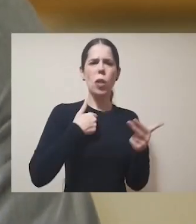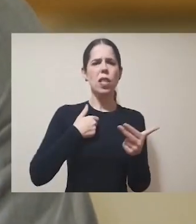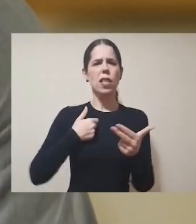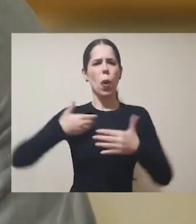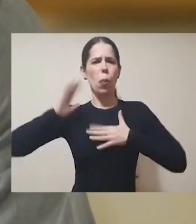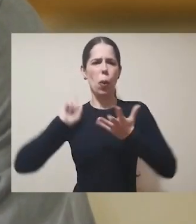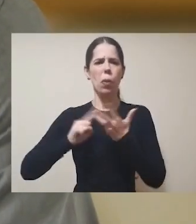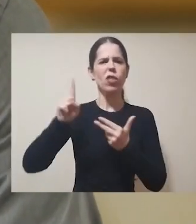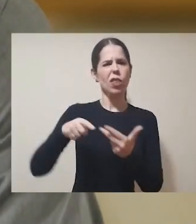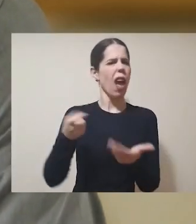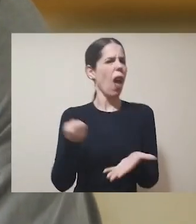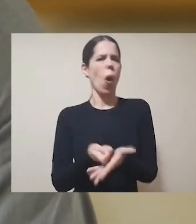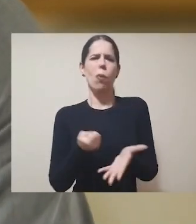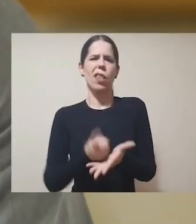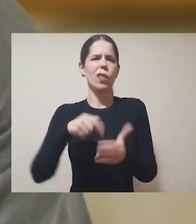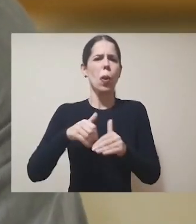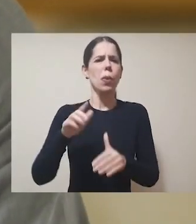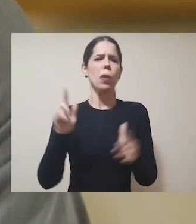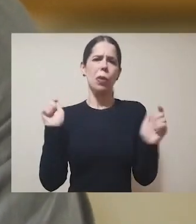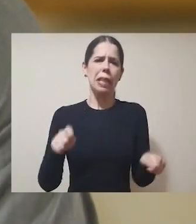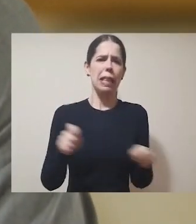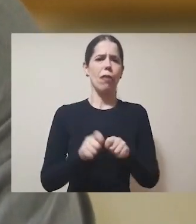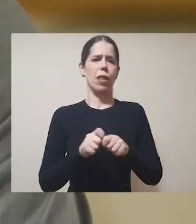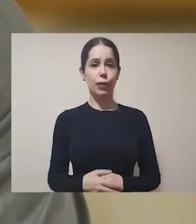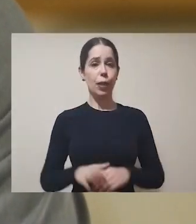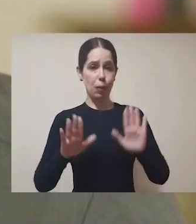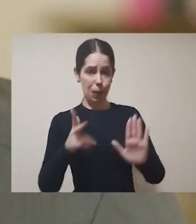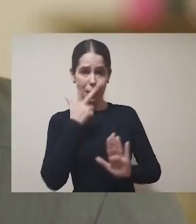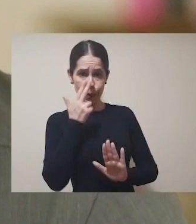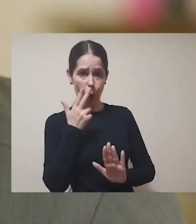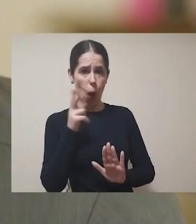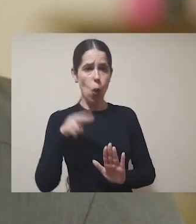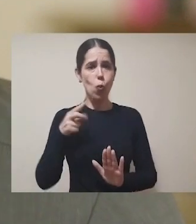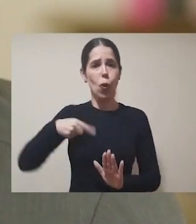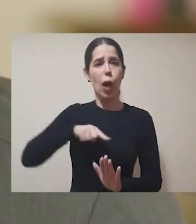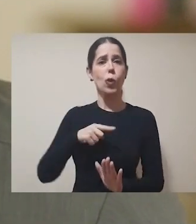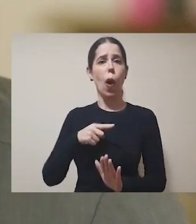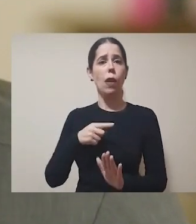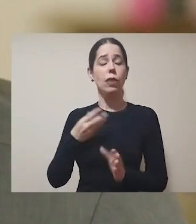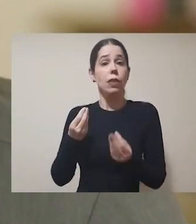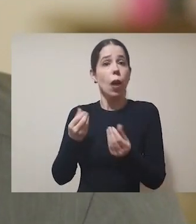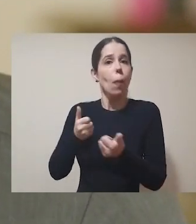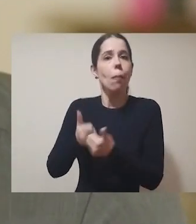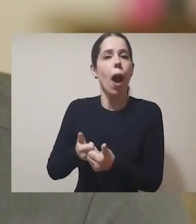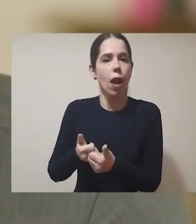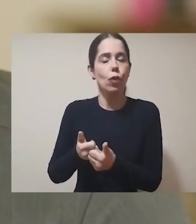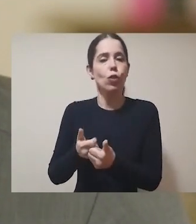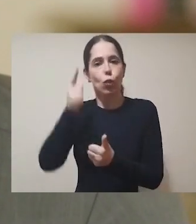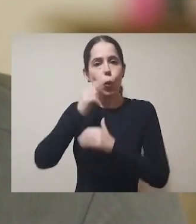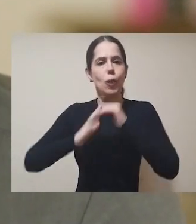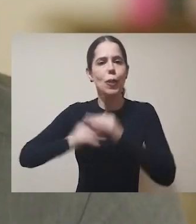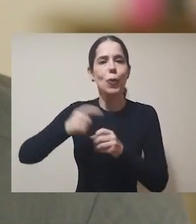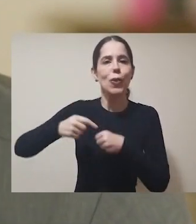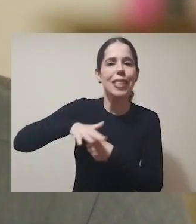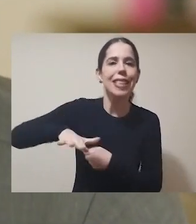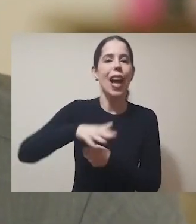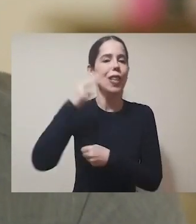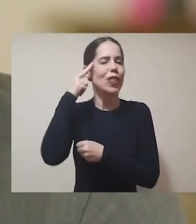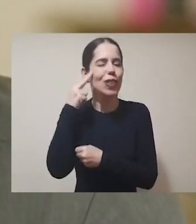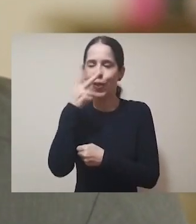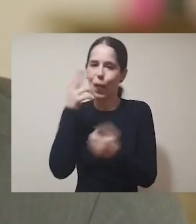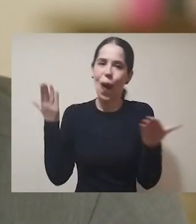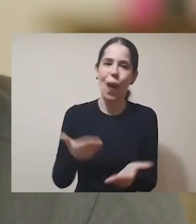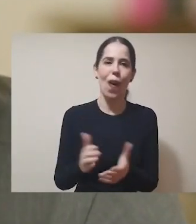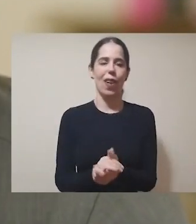Cumprir a palavra é obrigação. Era o mínimo que eu podia fazer. Nunca estivemos tão perto de construir a cidade que sonhamos.